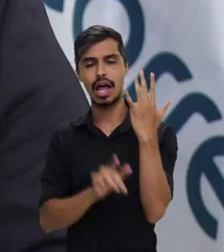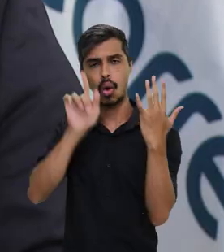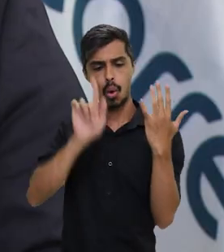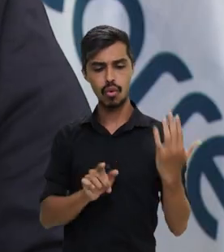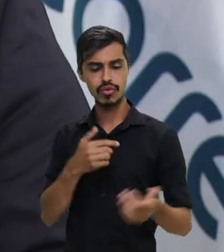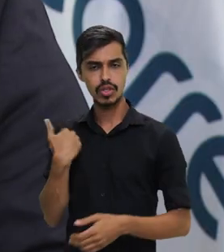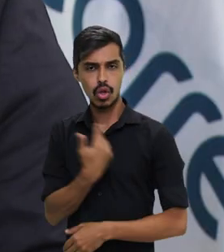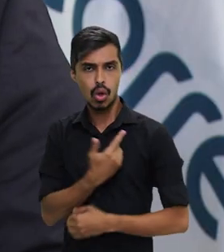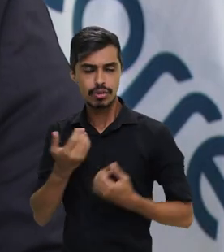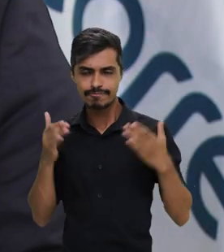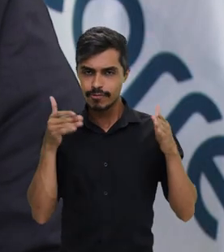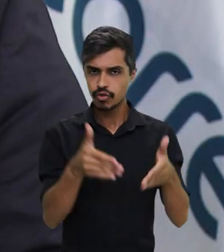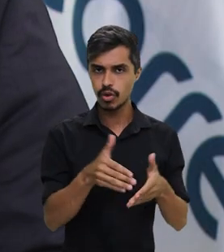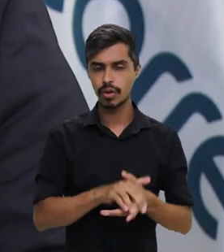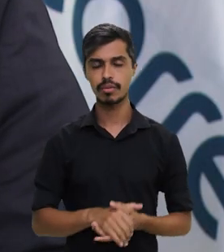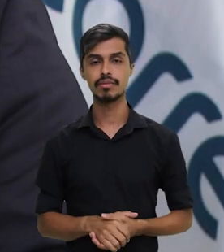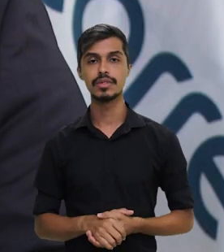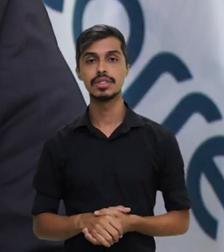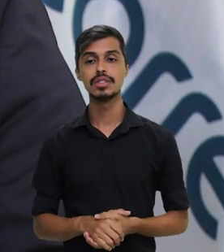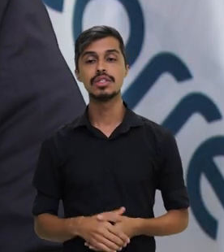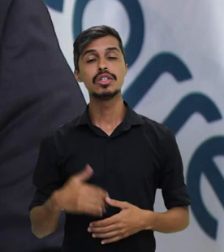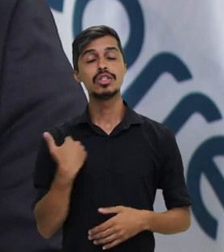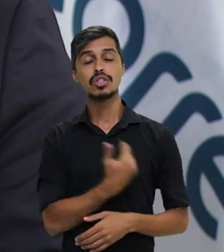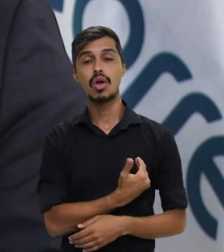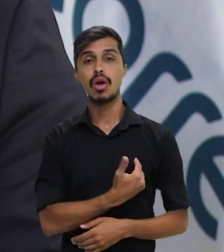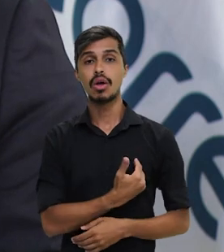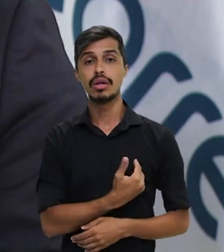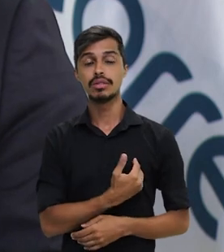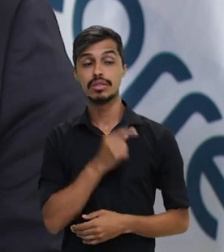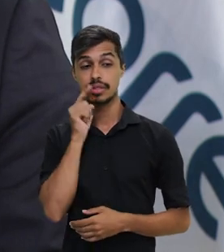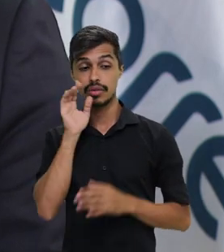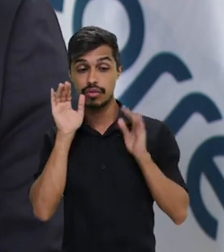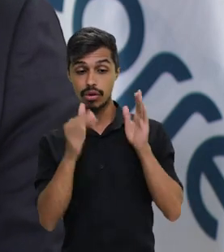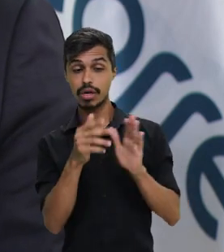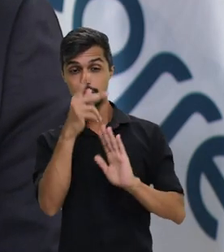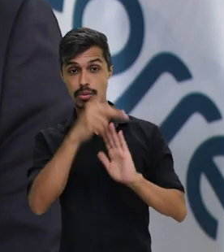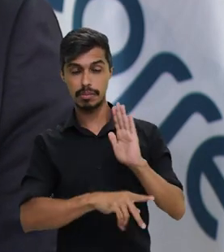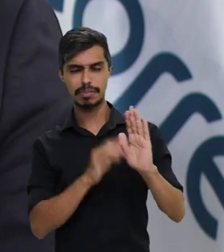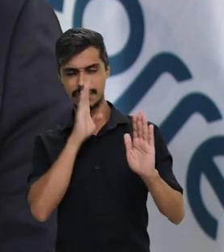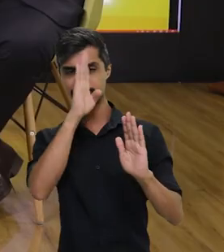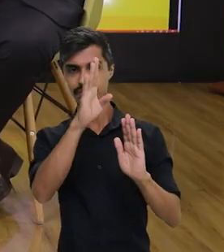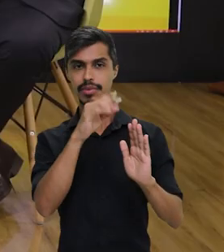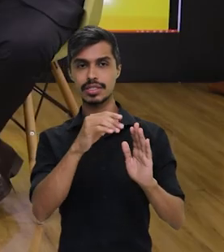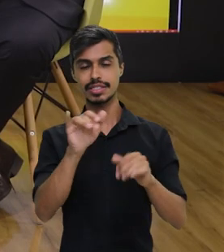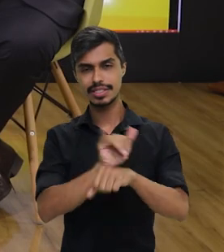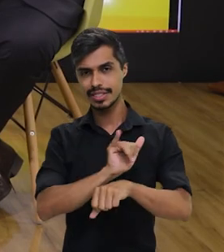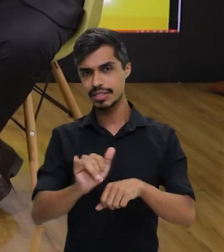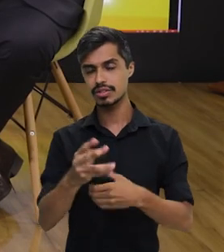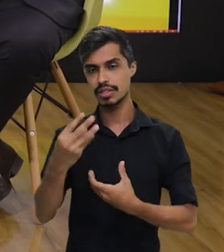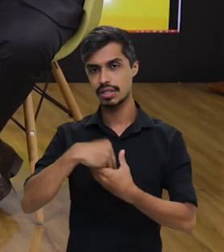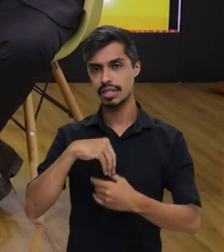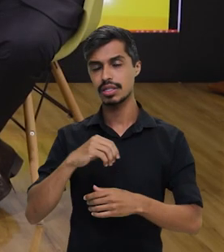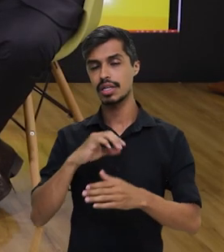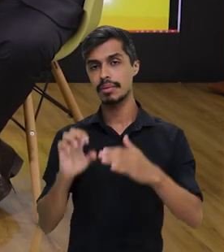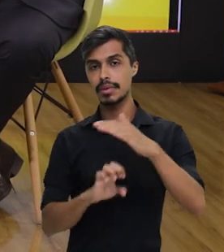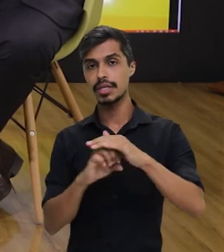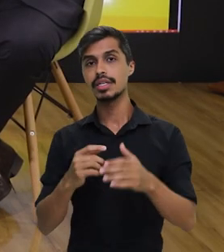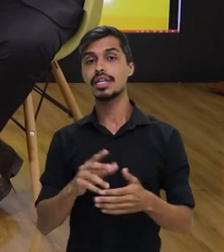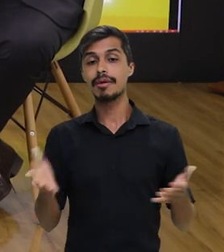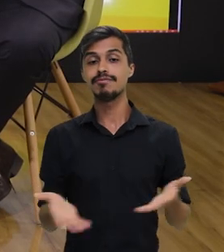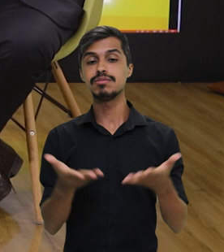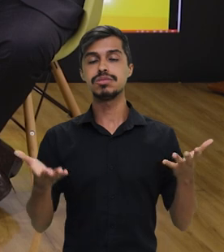Então, temos medidas aí, colocamos isso como um dos principais projetos estratégicos que nós temos na empresa, que é o